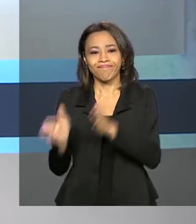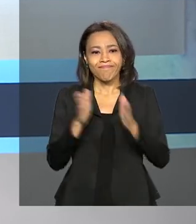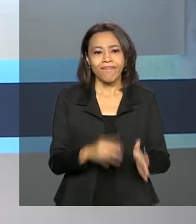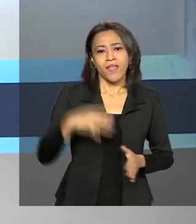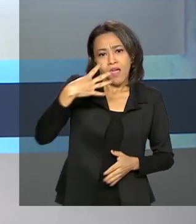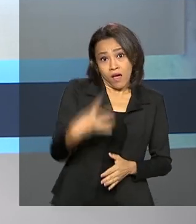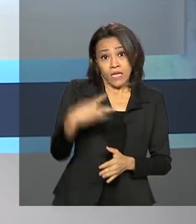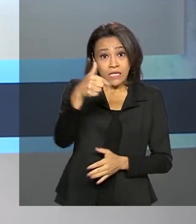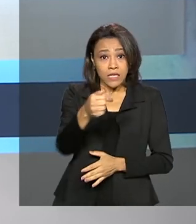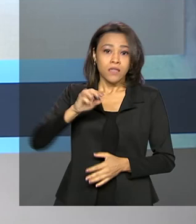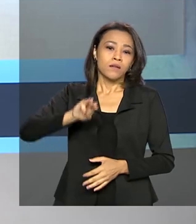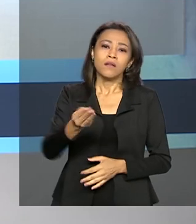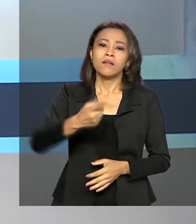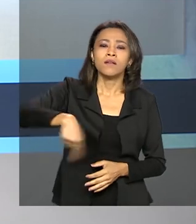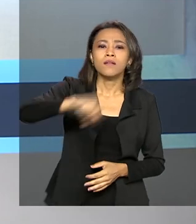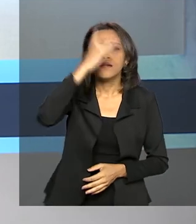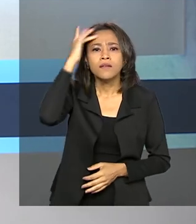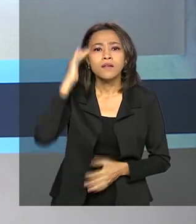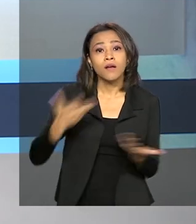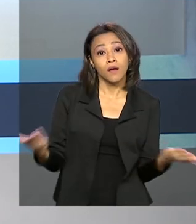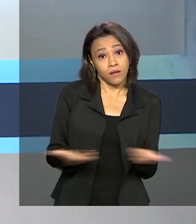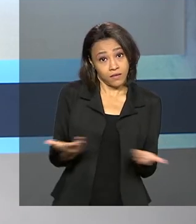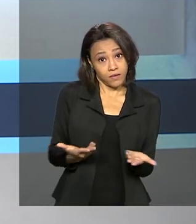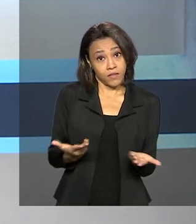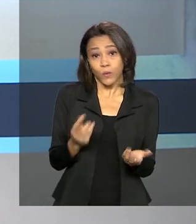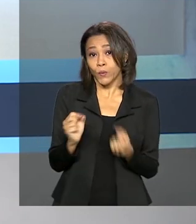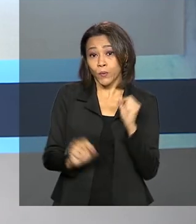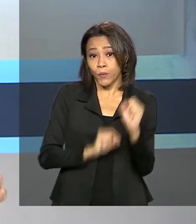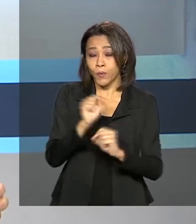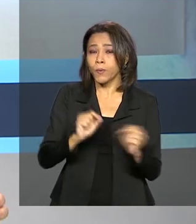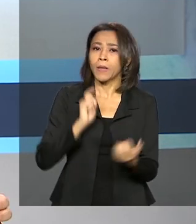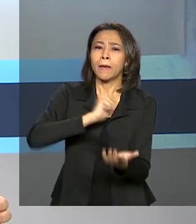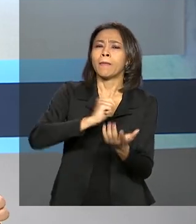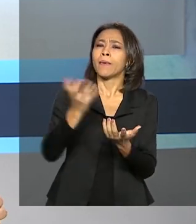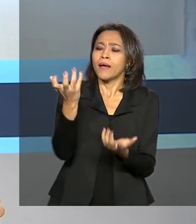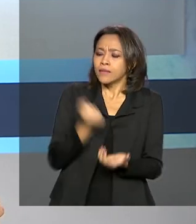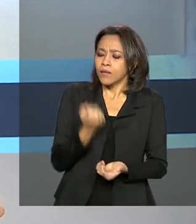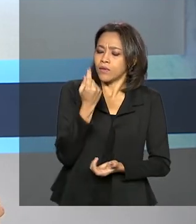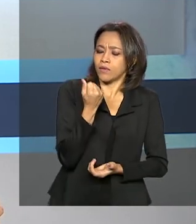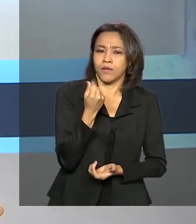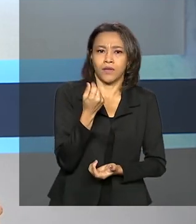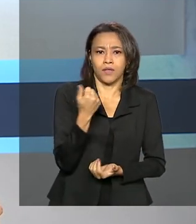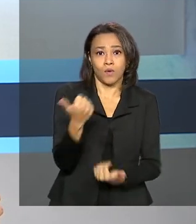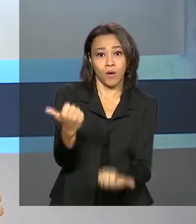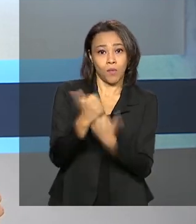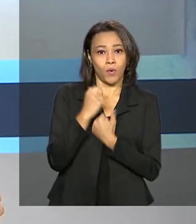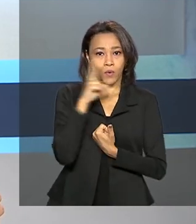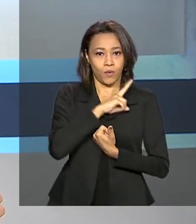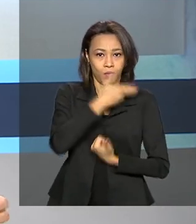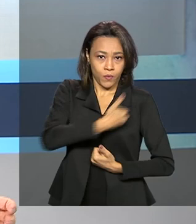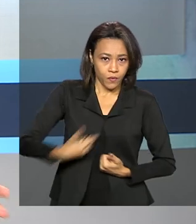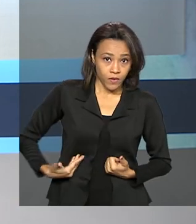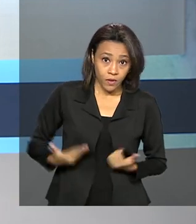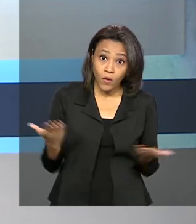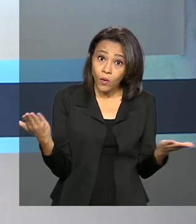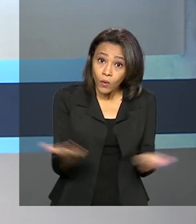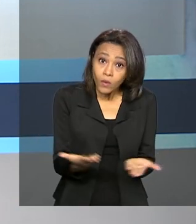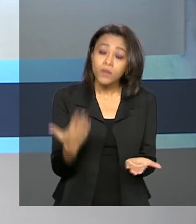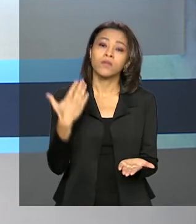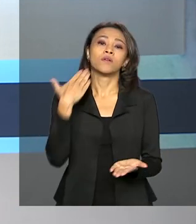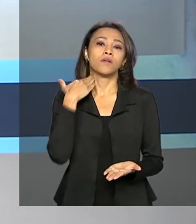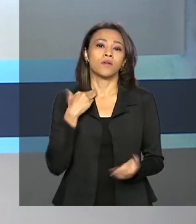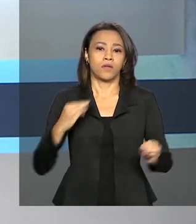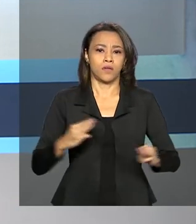milhões de pessoas começam a receber a partir de hoje pagamentos do auxílio emergencial. É que a Caixa inicia o segundo